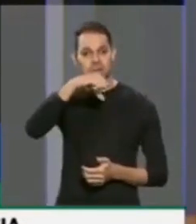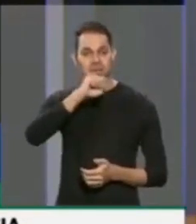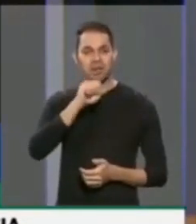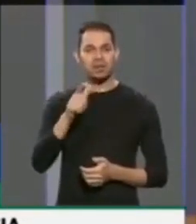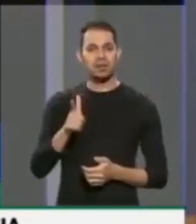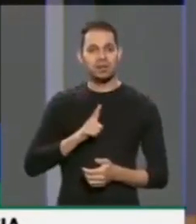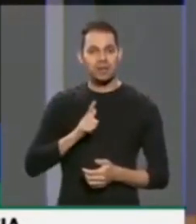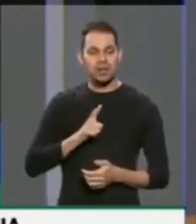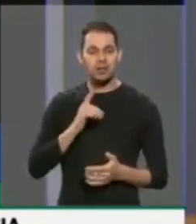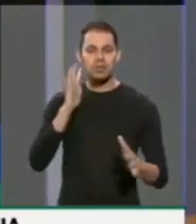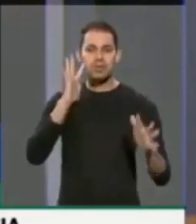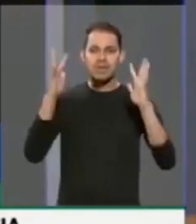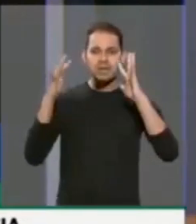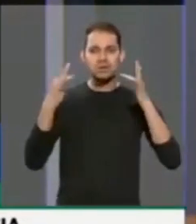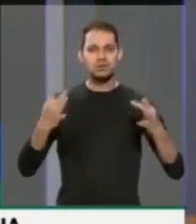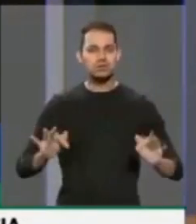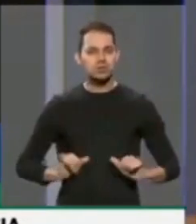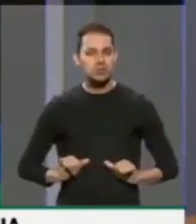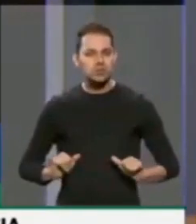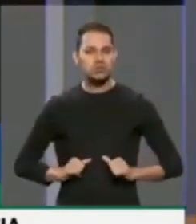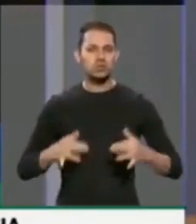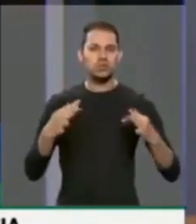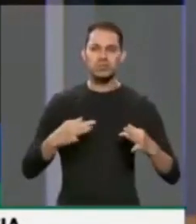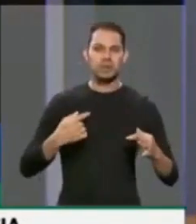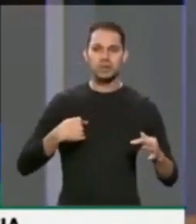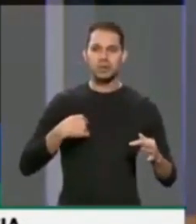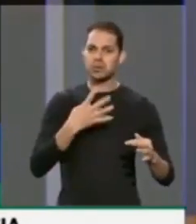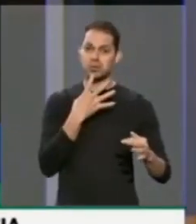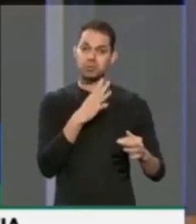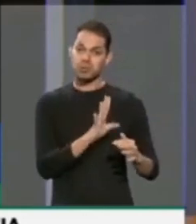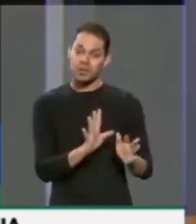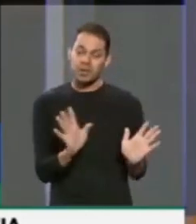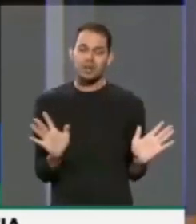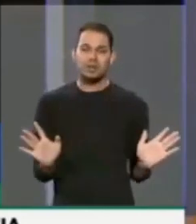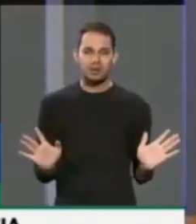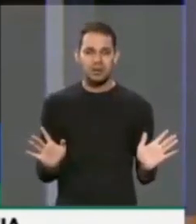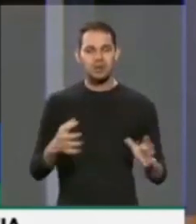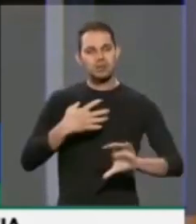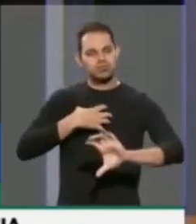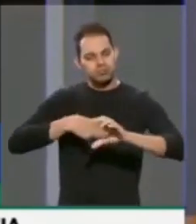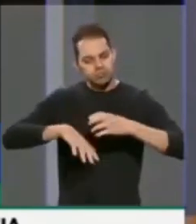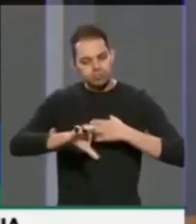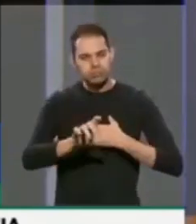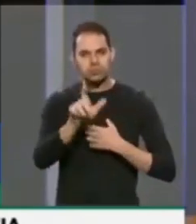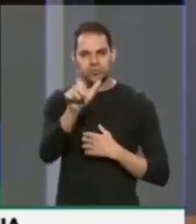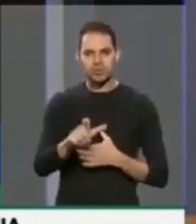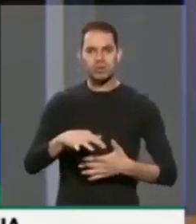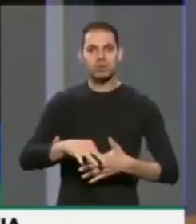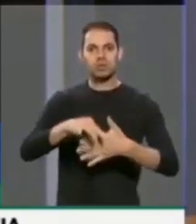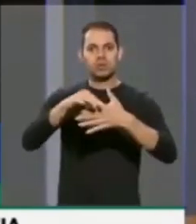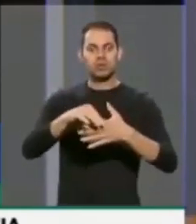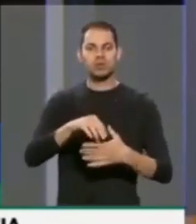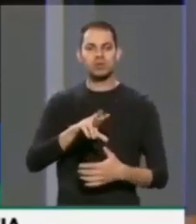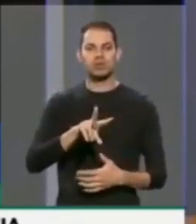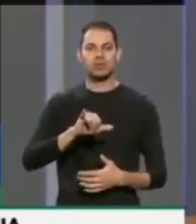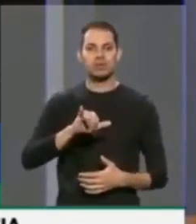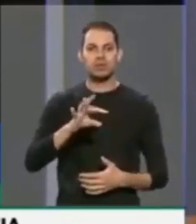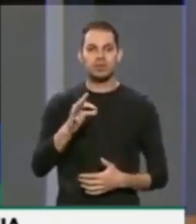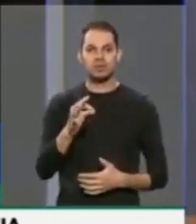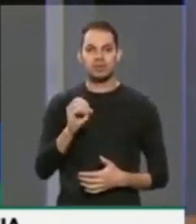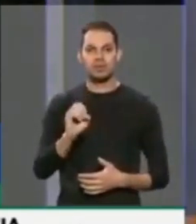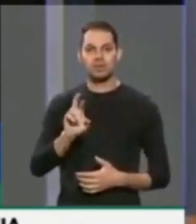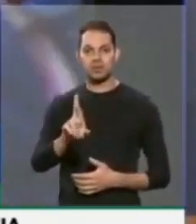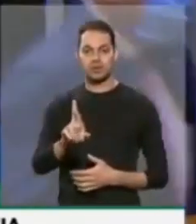essa dor, então, por isso, gostaria de me solidarizar aqui ao nosso líder. E também queria destacar algo que